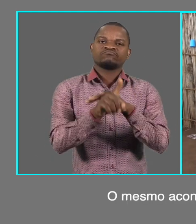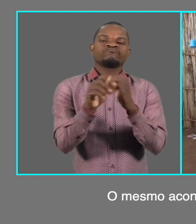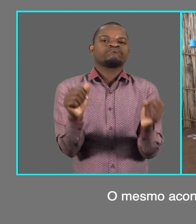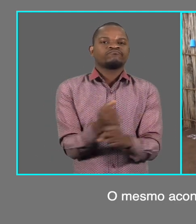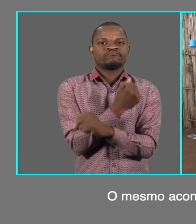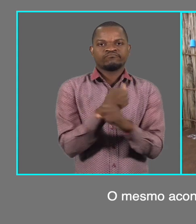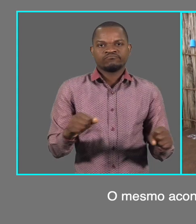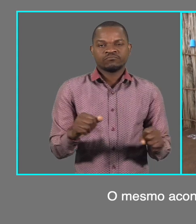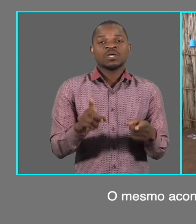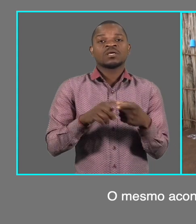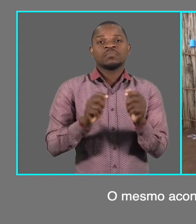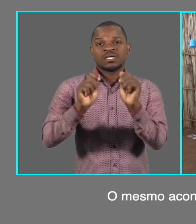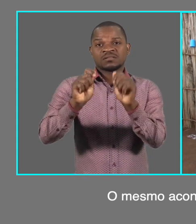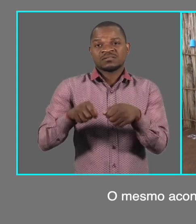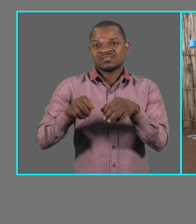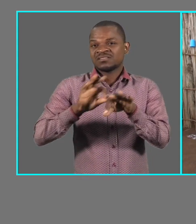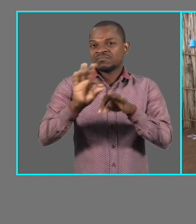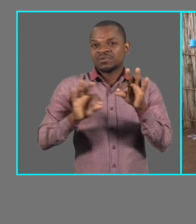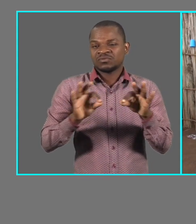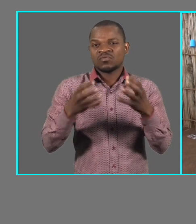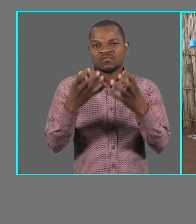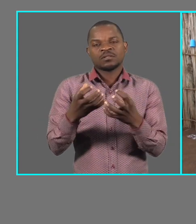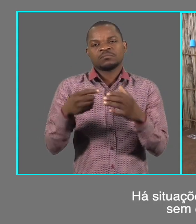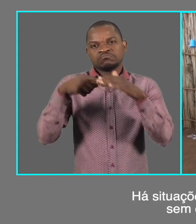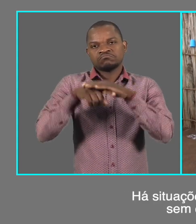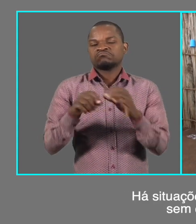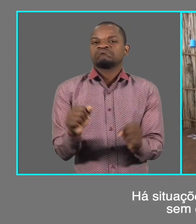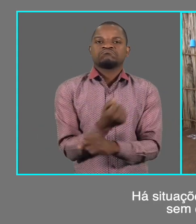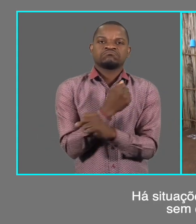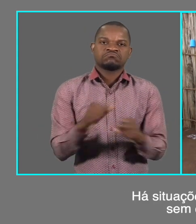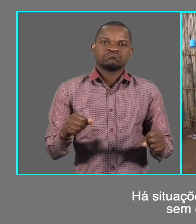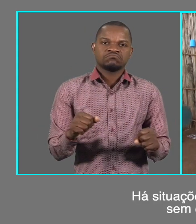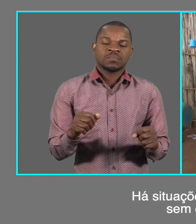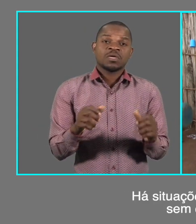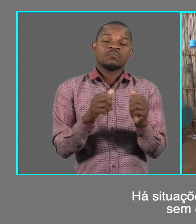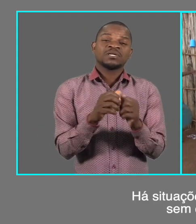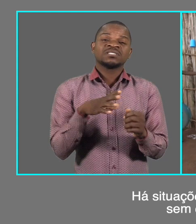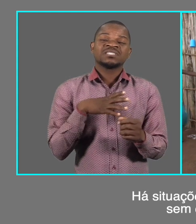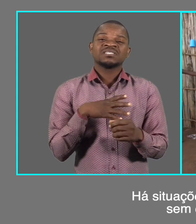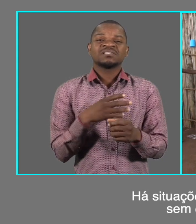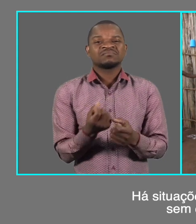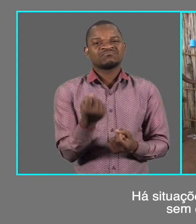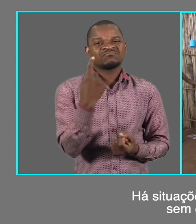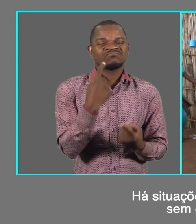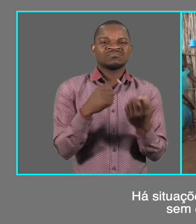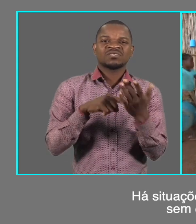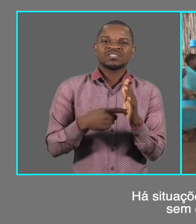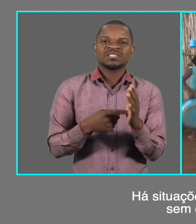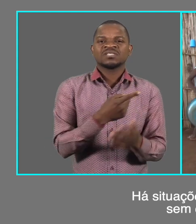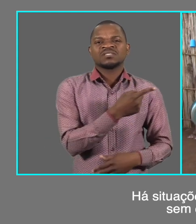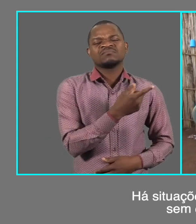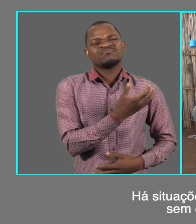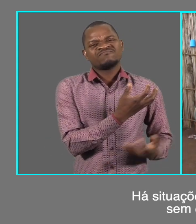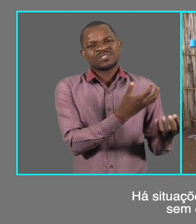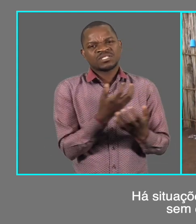acontece com crianças sem calçado. Há situações em que exigem cadernos sem